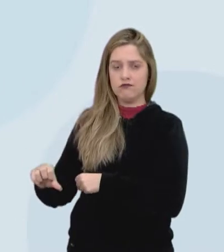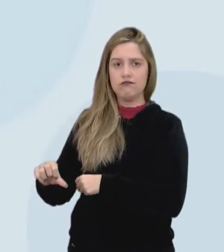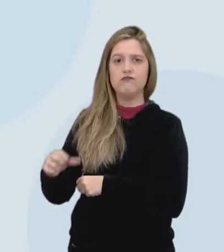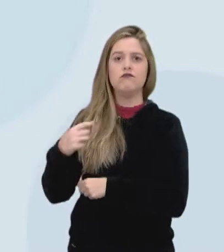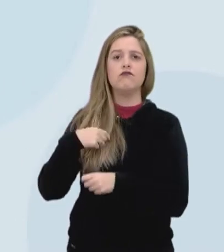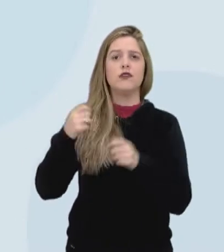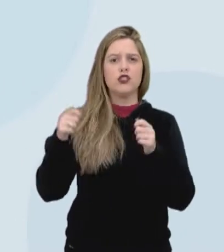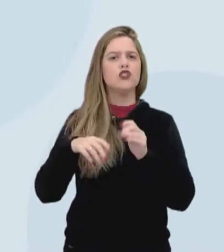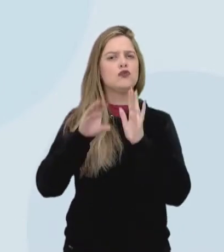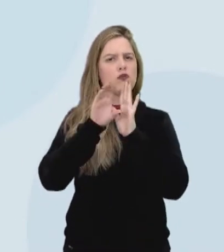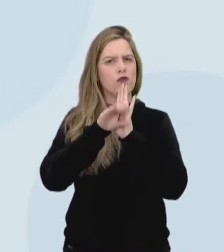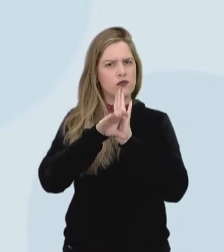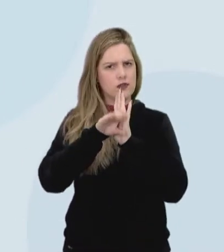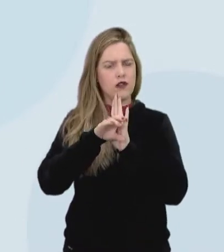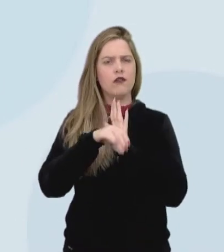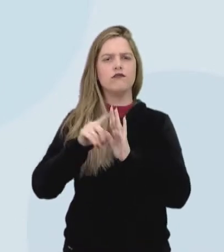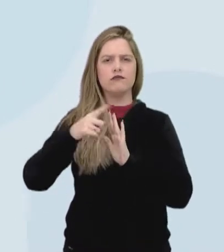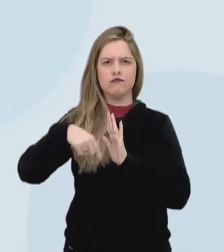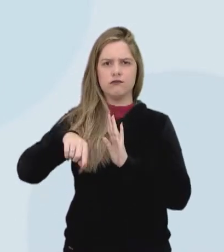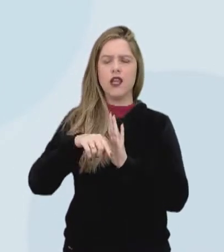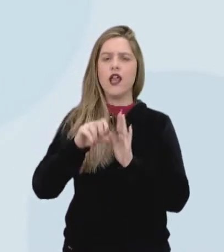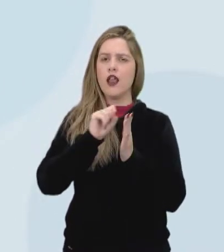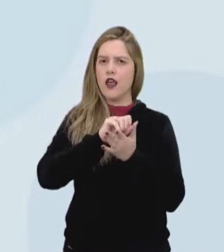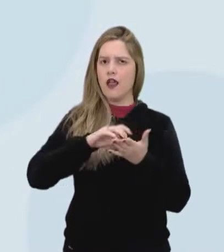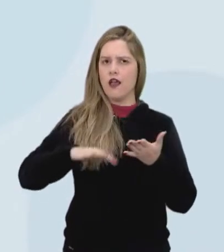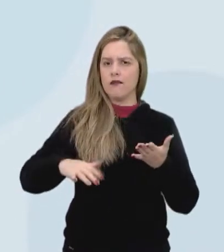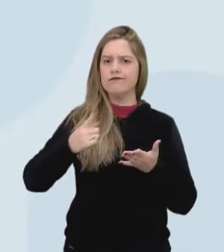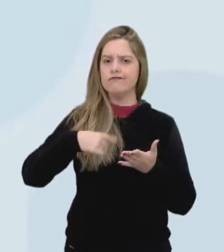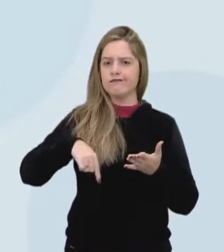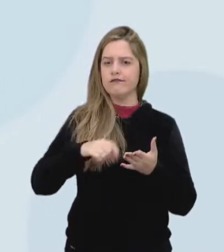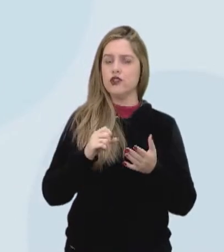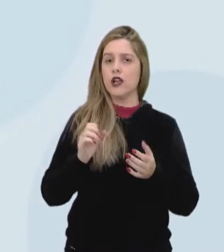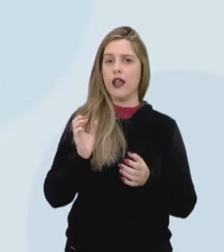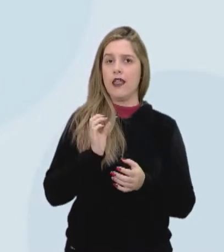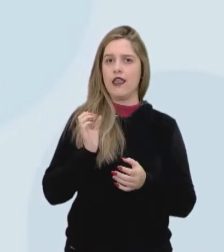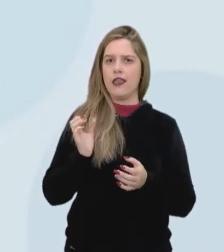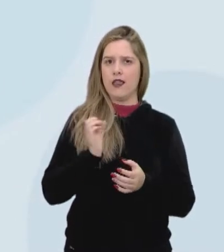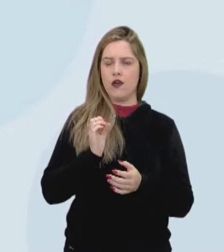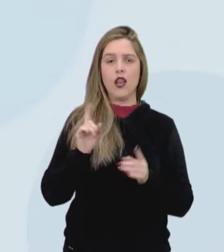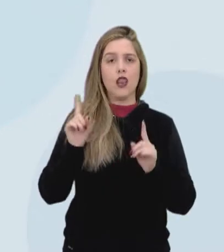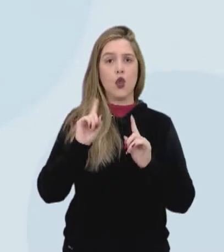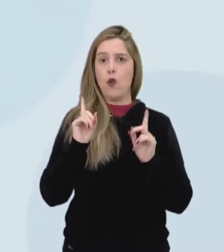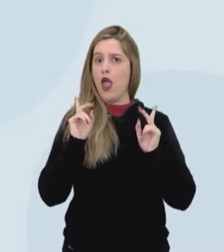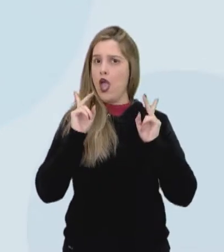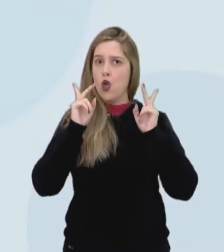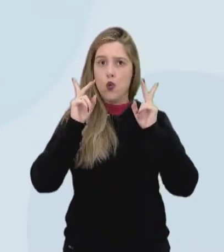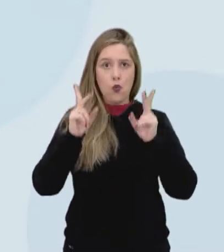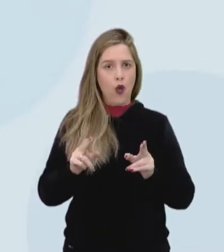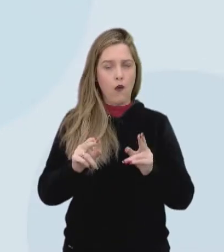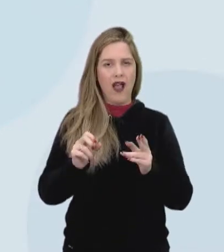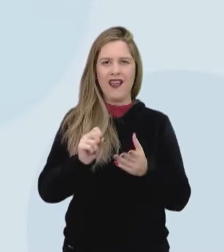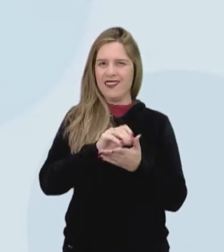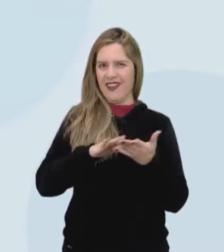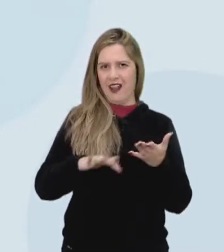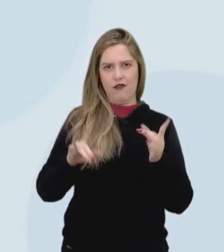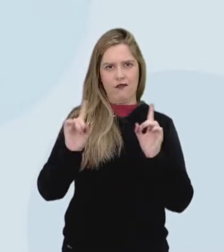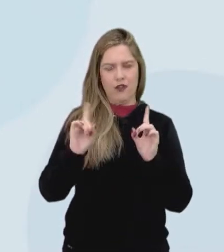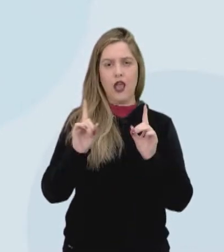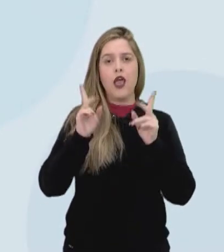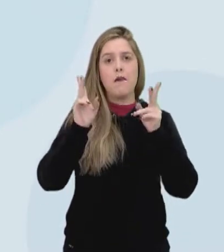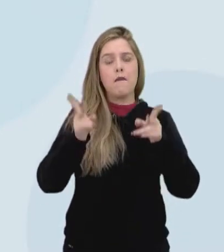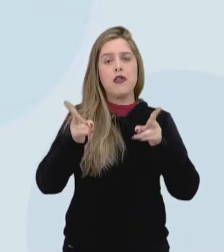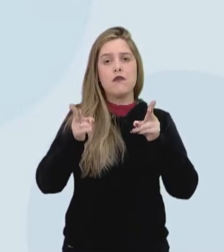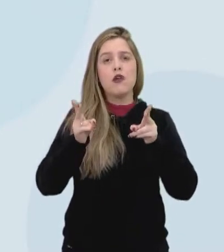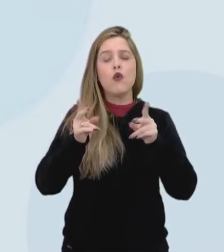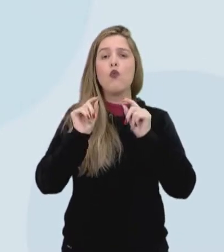já viu esse conceito, é toda atividade que gera riqueza. Não é igual a tarefa. Tarefa é uma coisa, trabalho